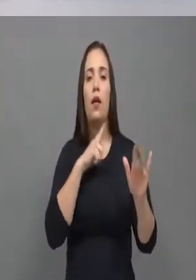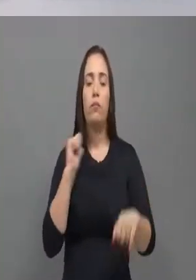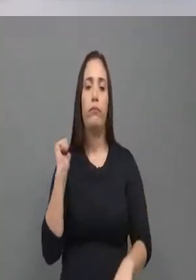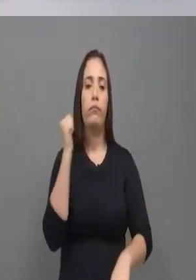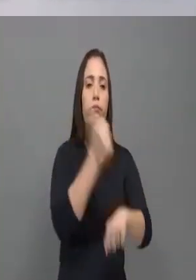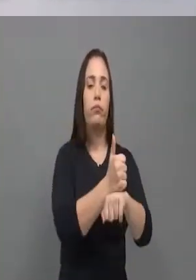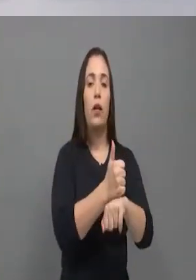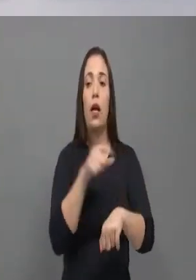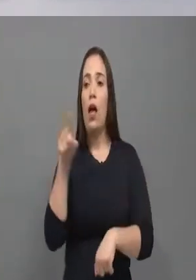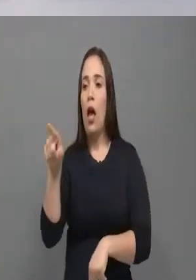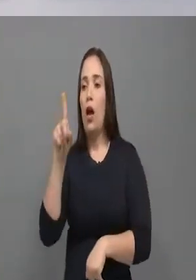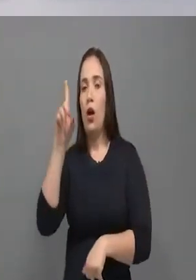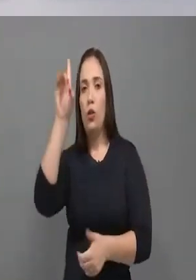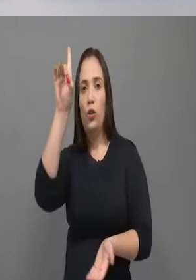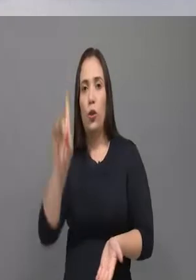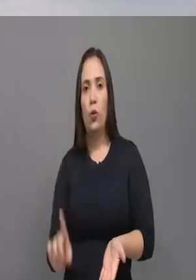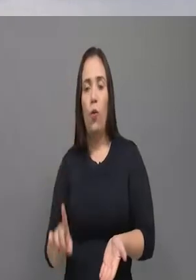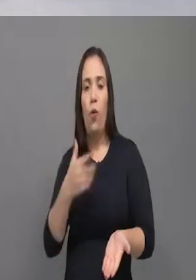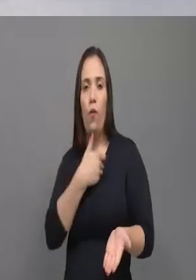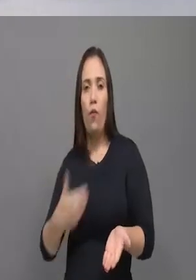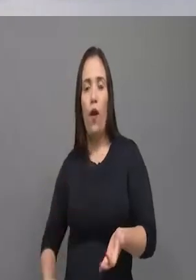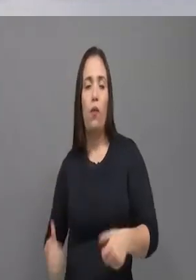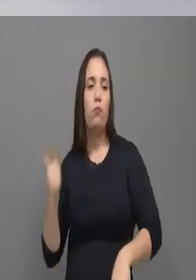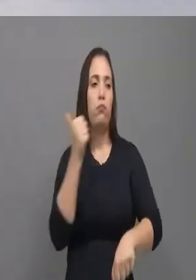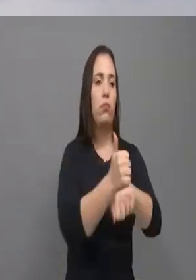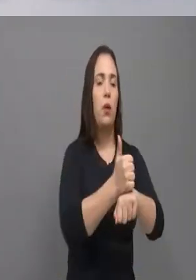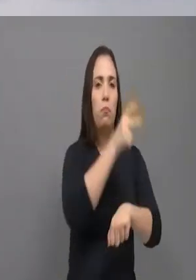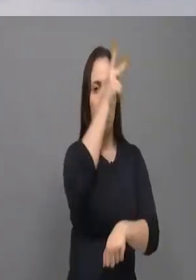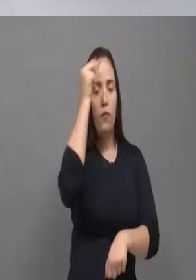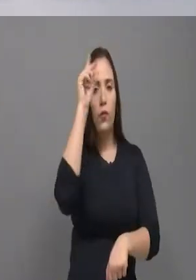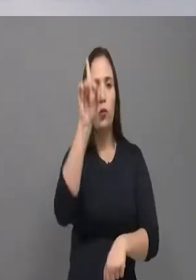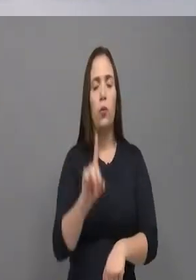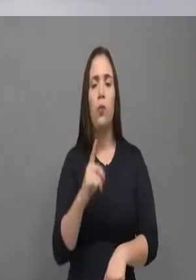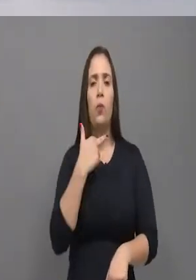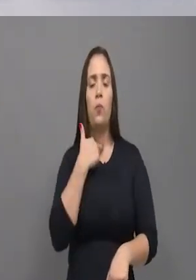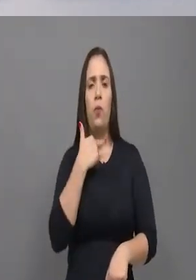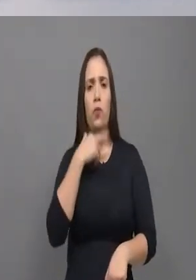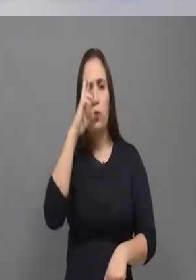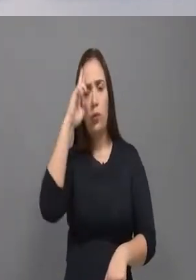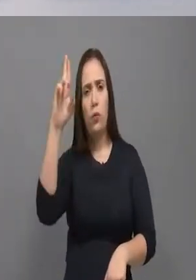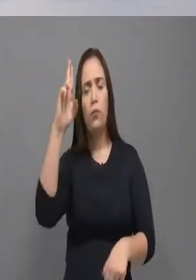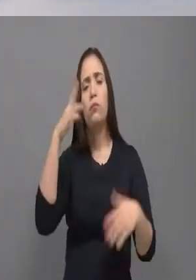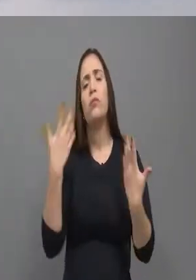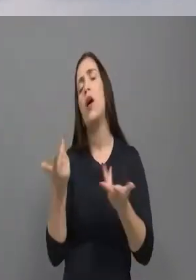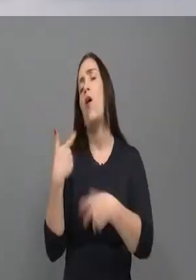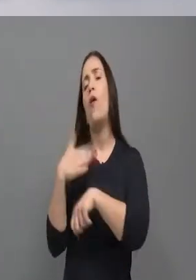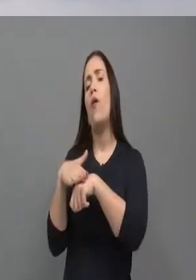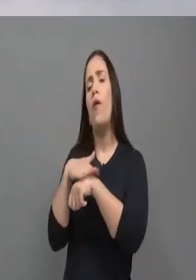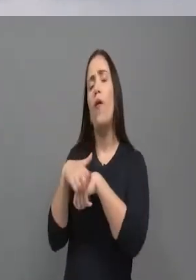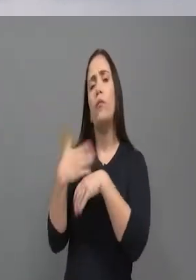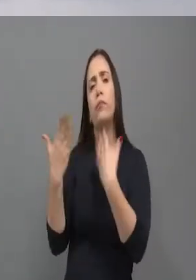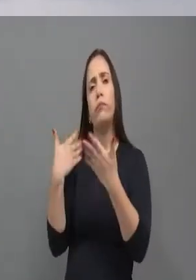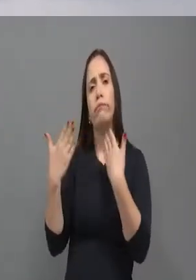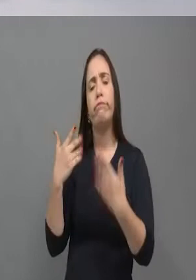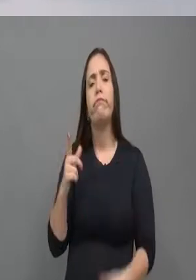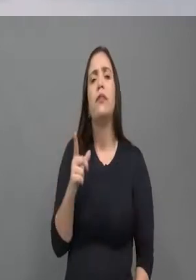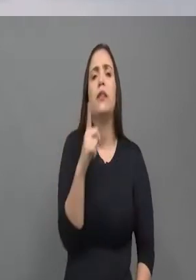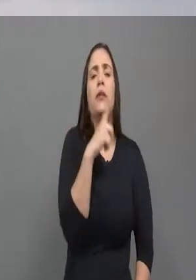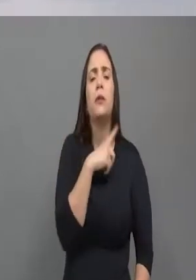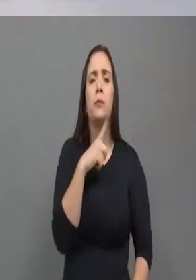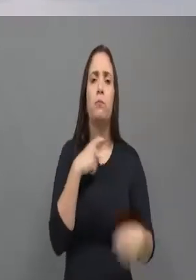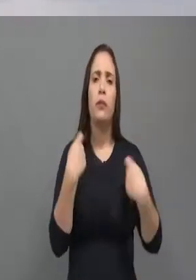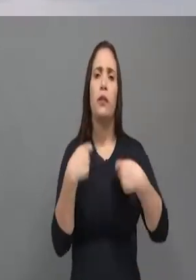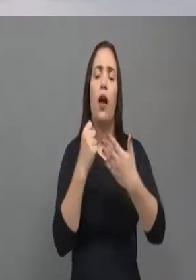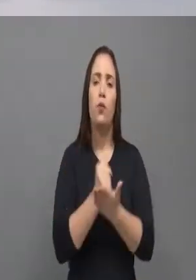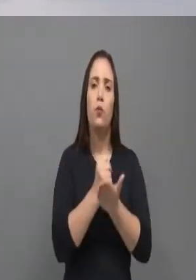o Ivo começou a mudar o perfil dos diretores, trouxe o diretor do Estado, que quer dizer, fez